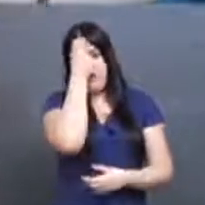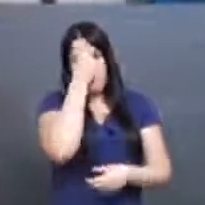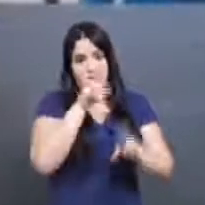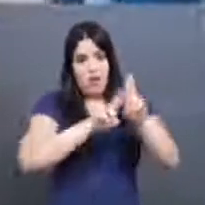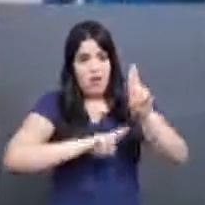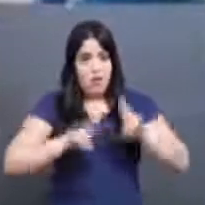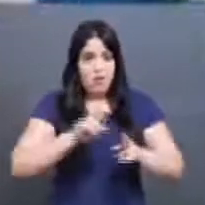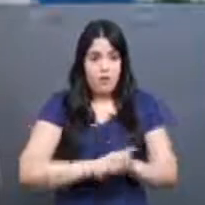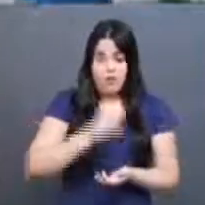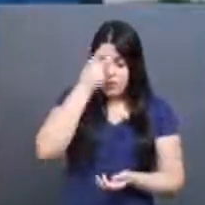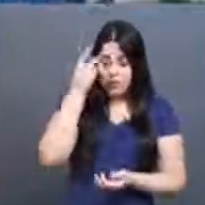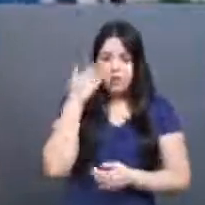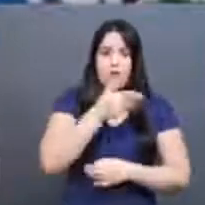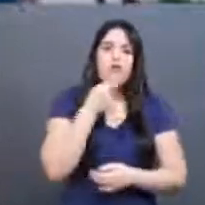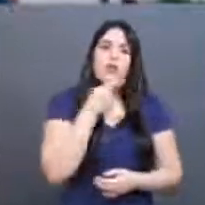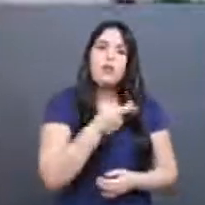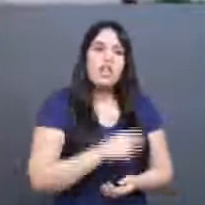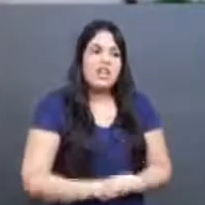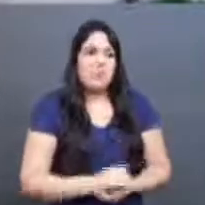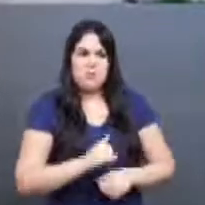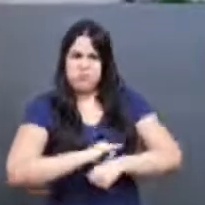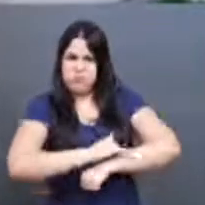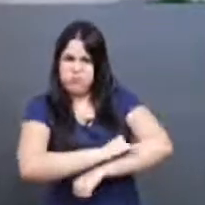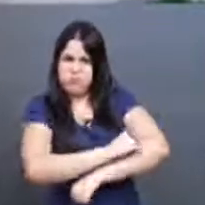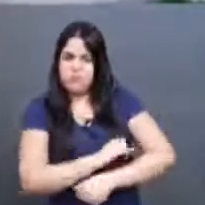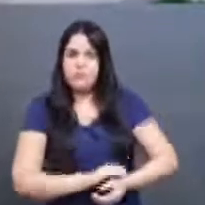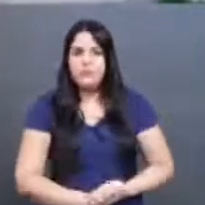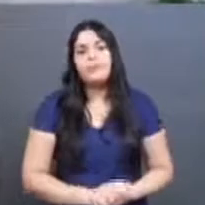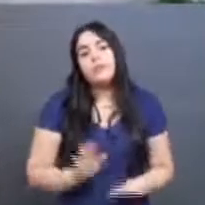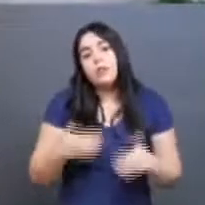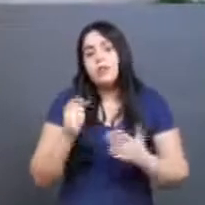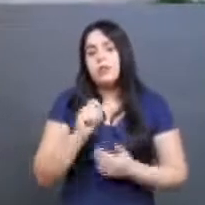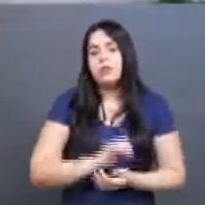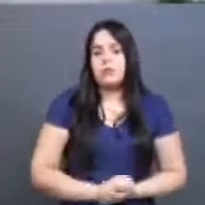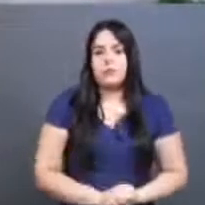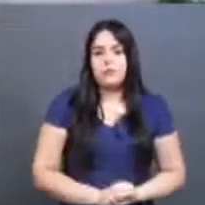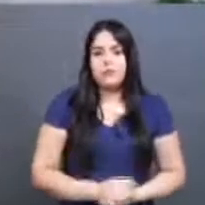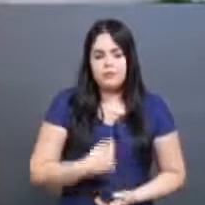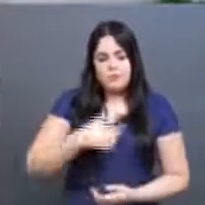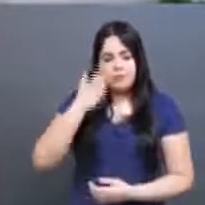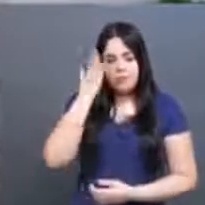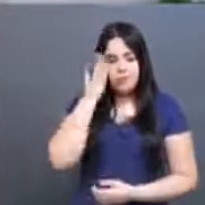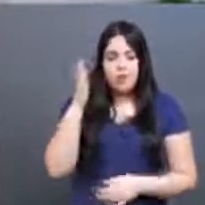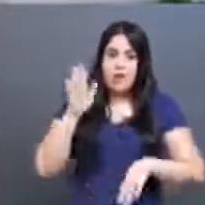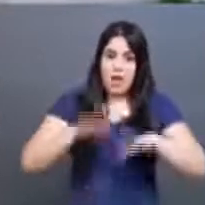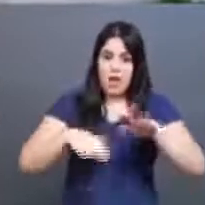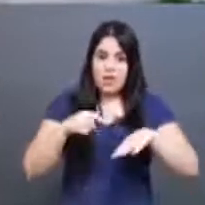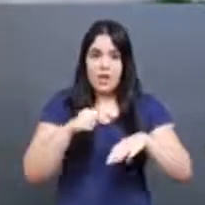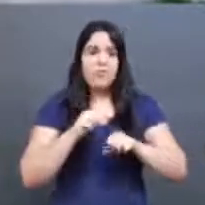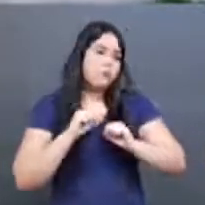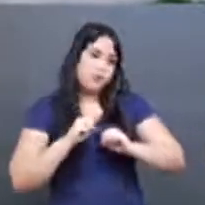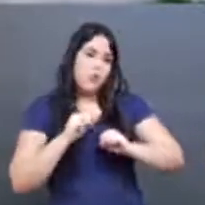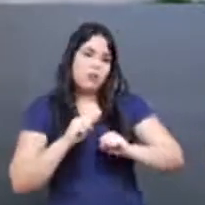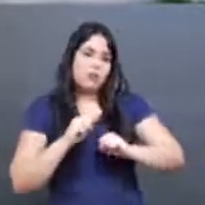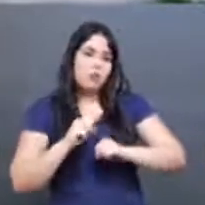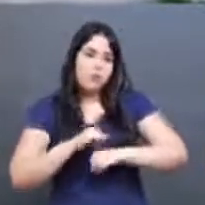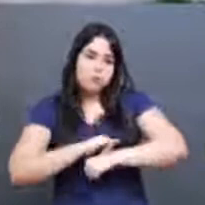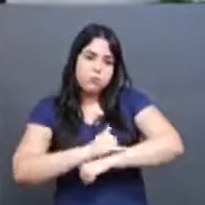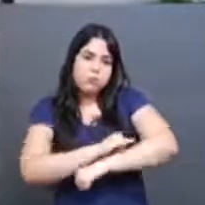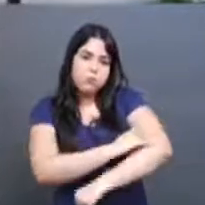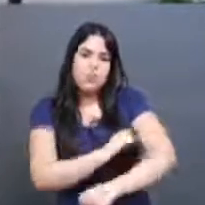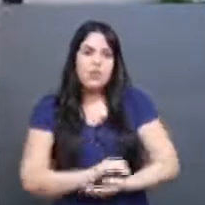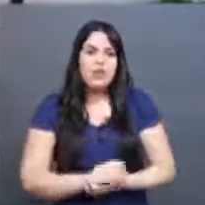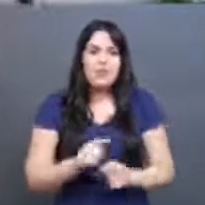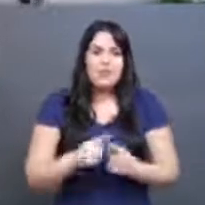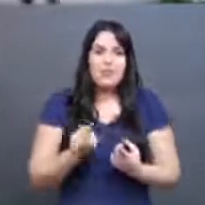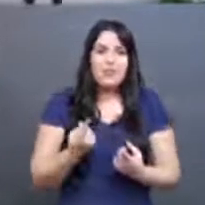pessoas que, às vezes, chegou e me falou, não, ele está muito gordo, né? Então, assim, eu sei que, às vezes, eu posso estar até sobrepeso mesmo, mas eu